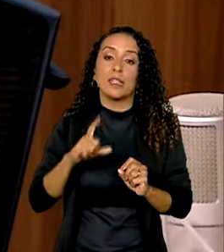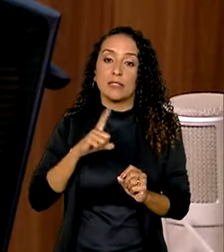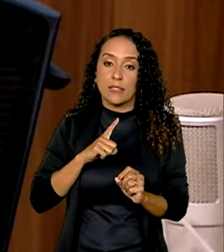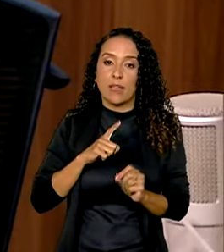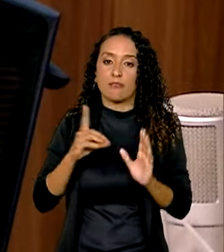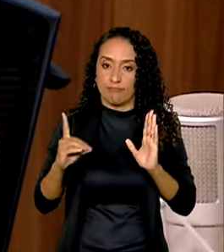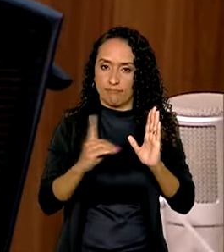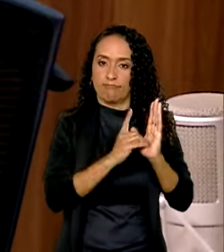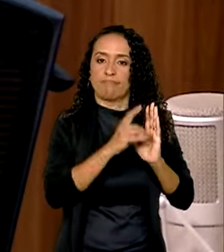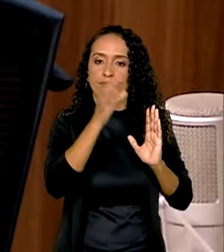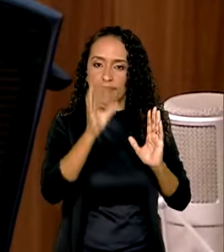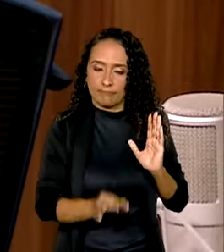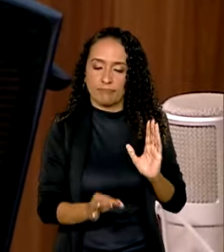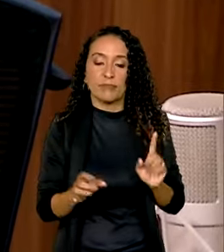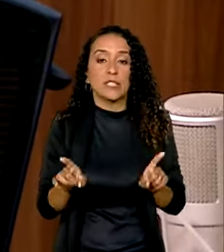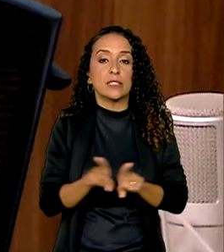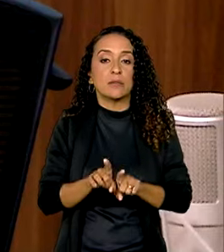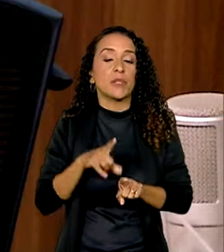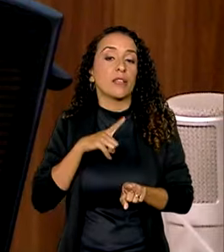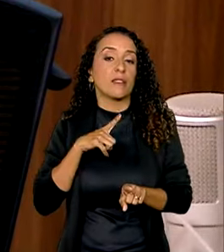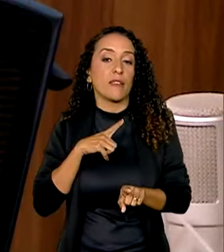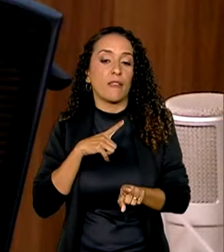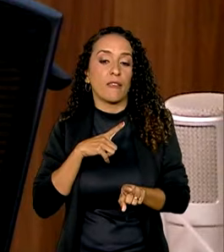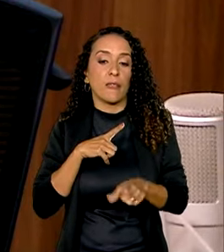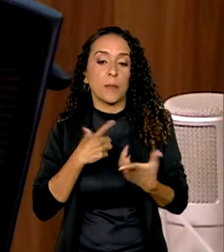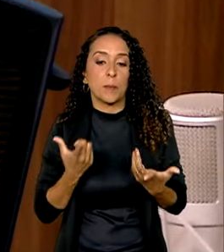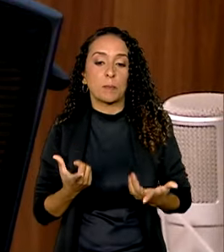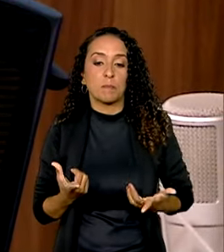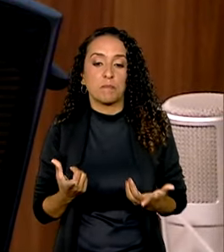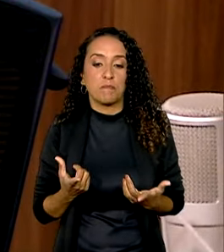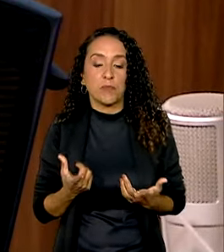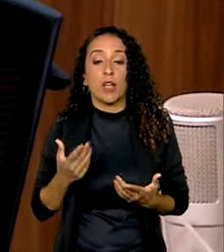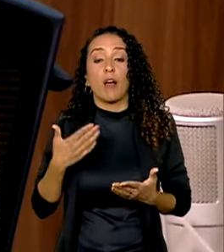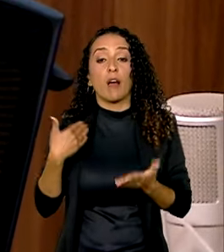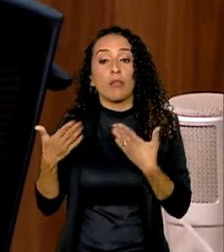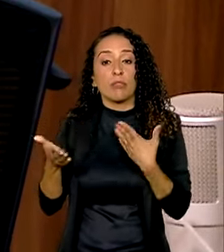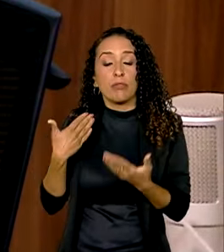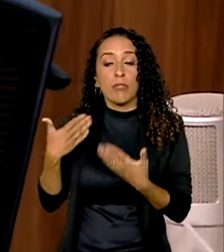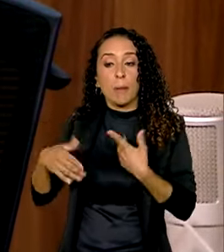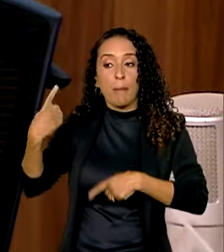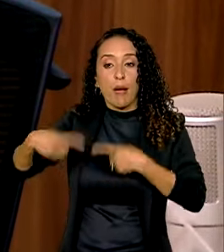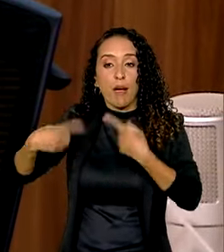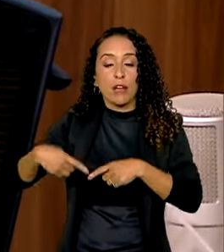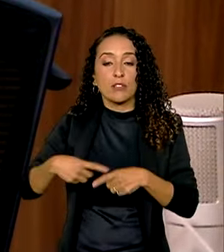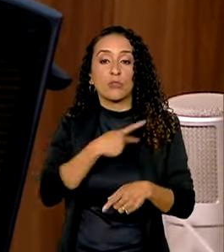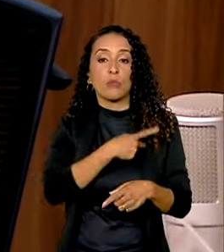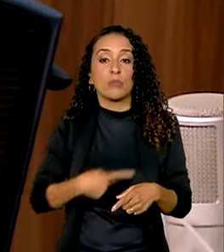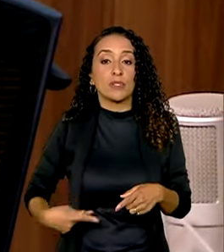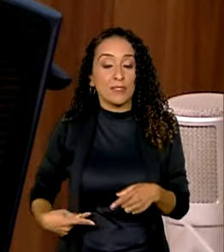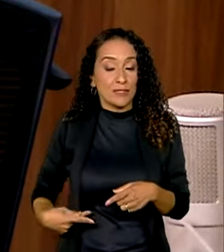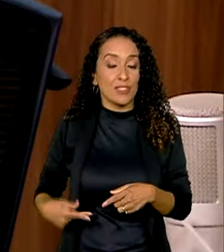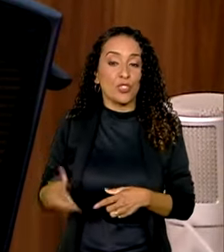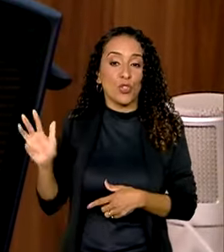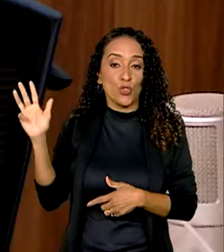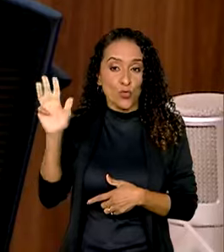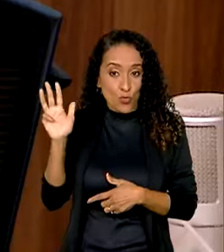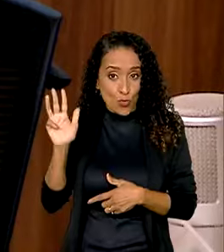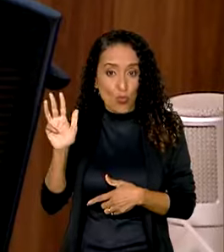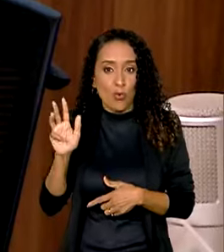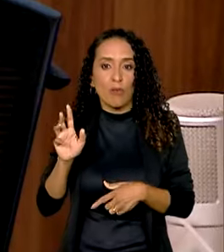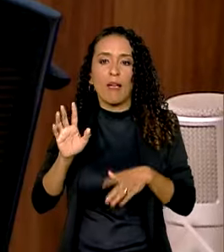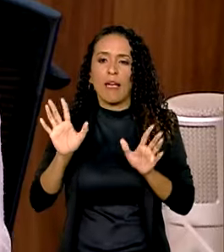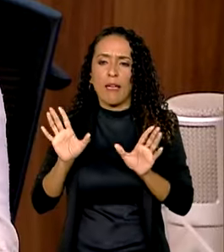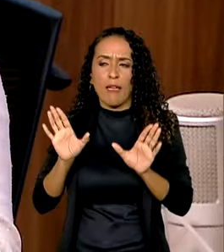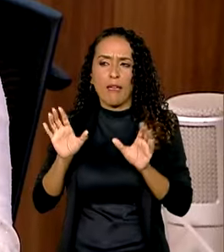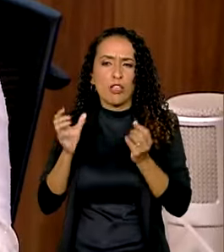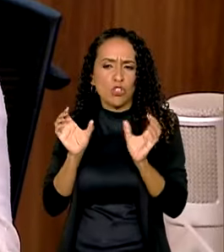os decretos e vamos ter um debate com o presidente da república, né? Que vai ser mais